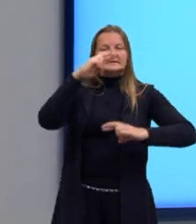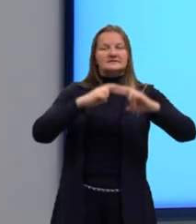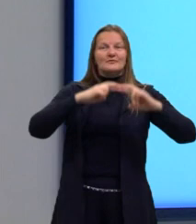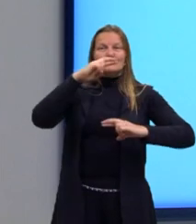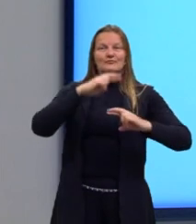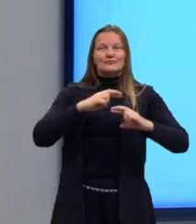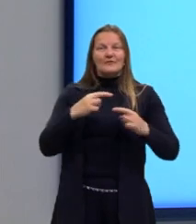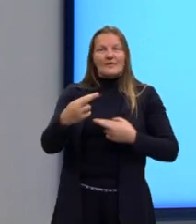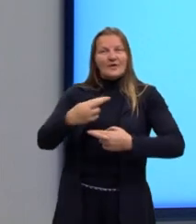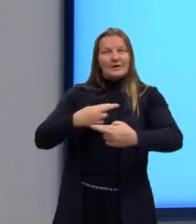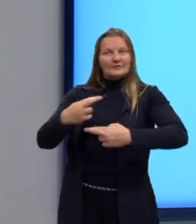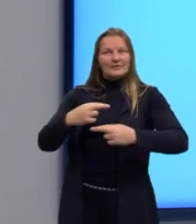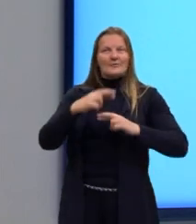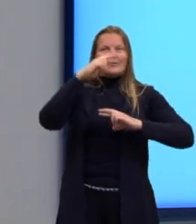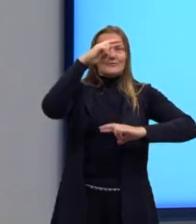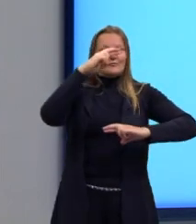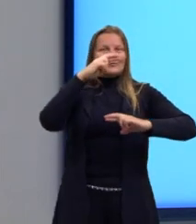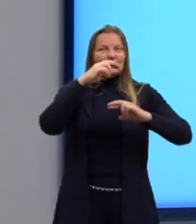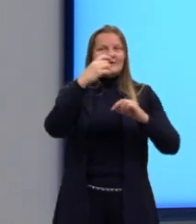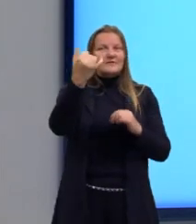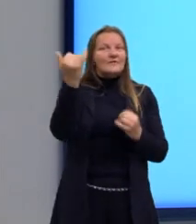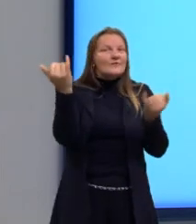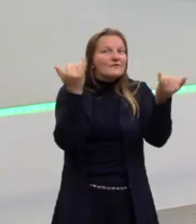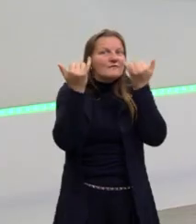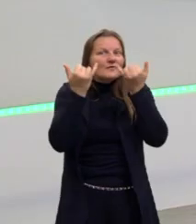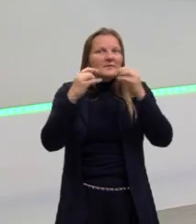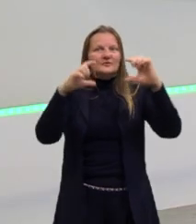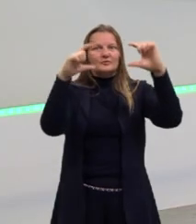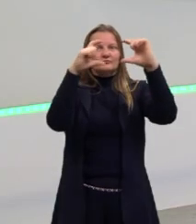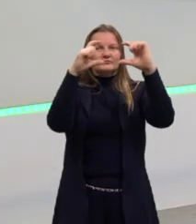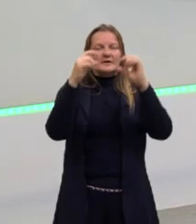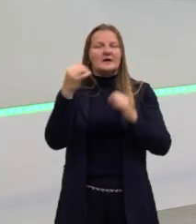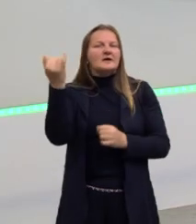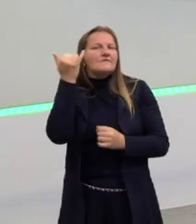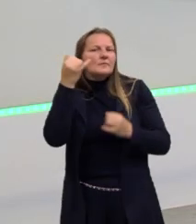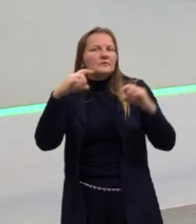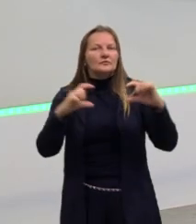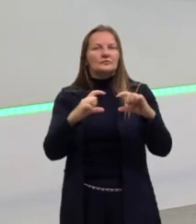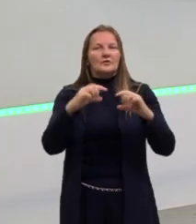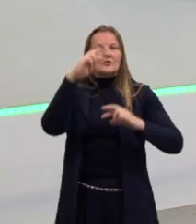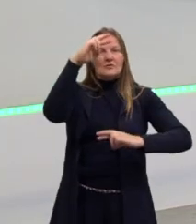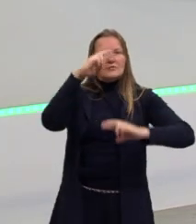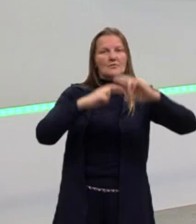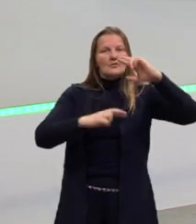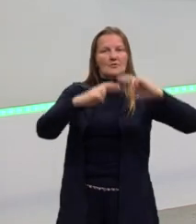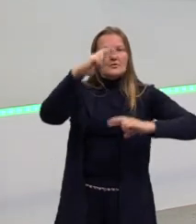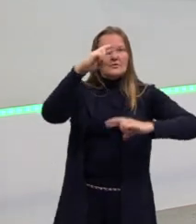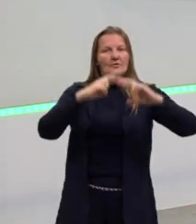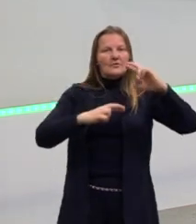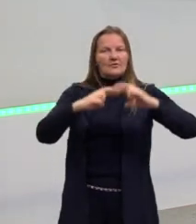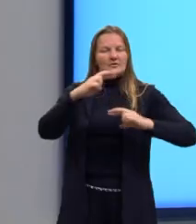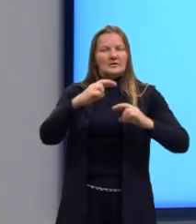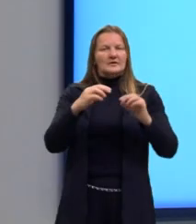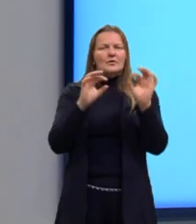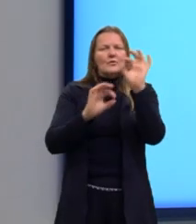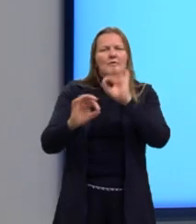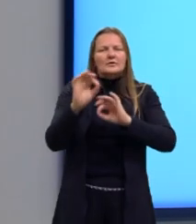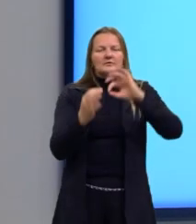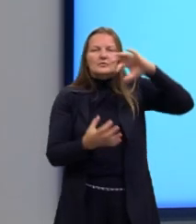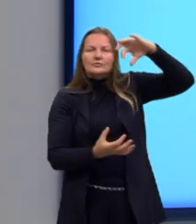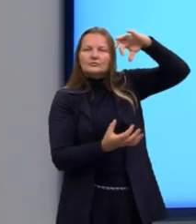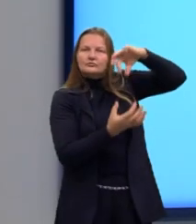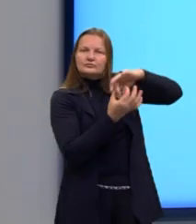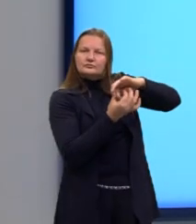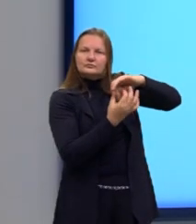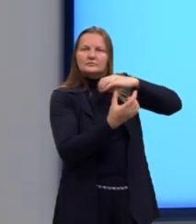Elas organizam as informações e as ideias dentro de um texto. Elas conectam